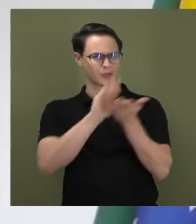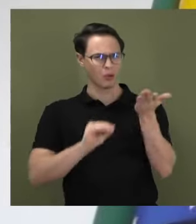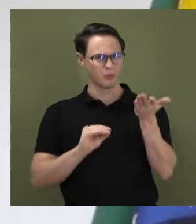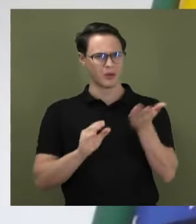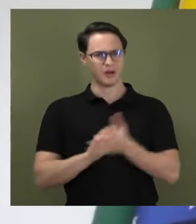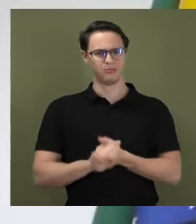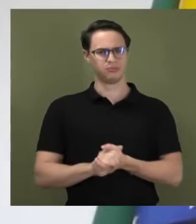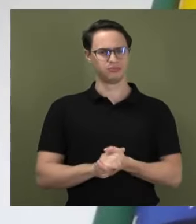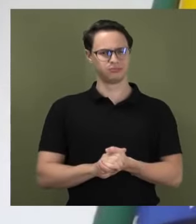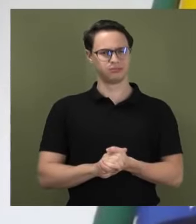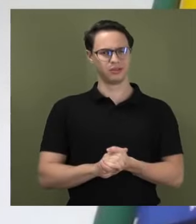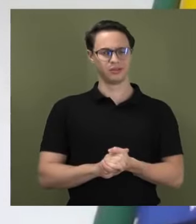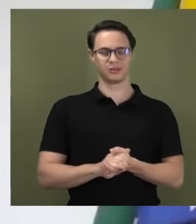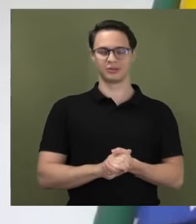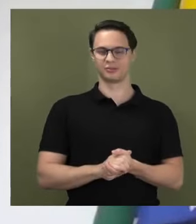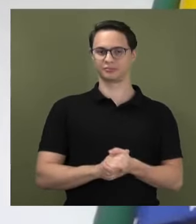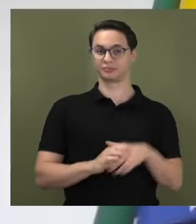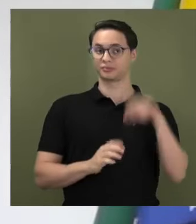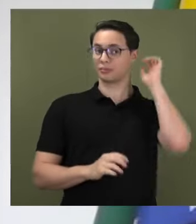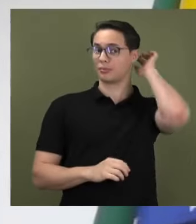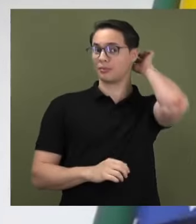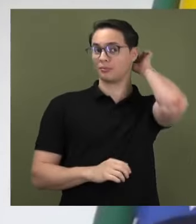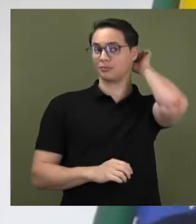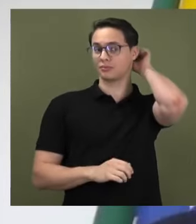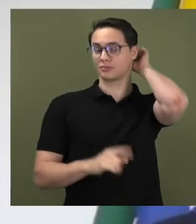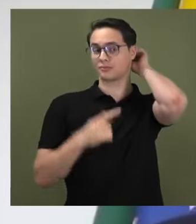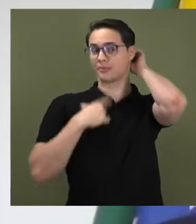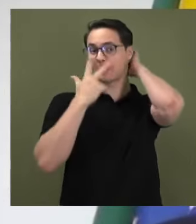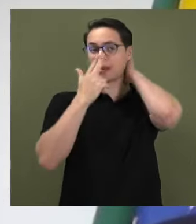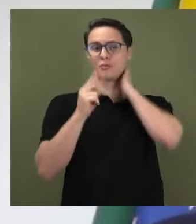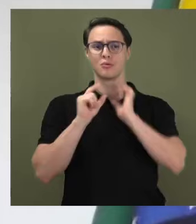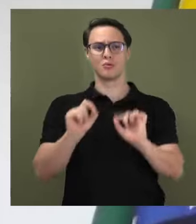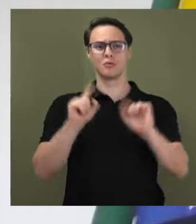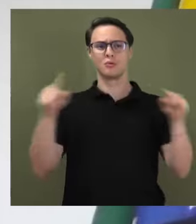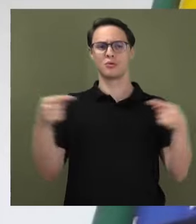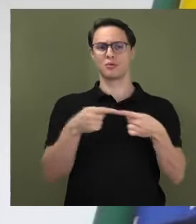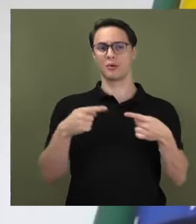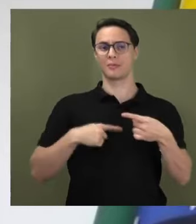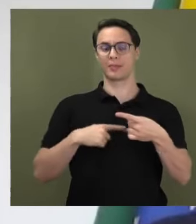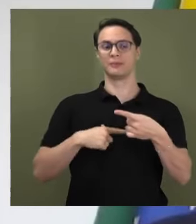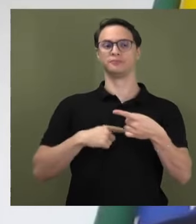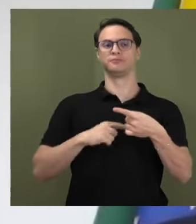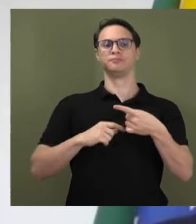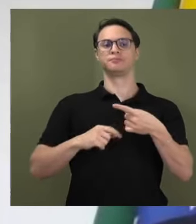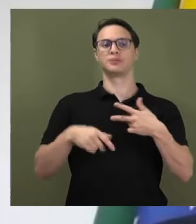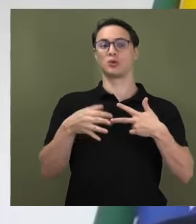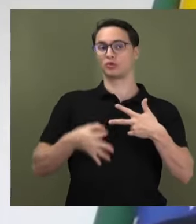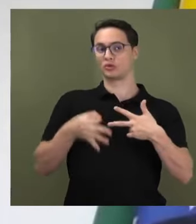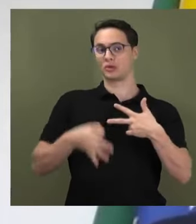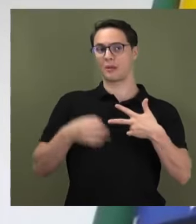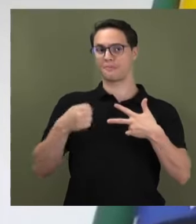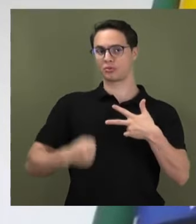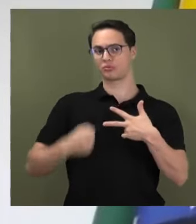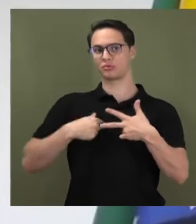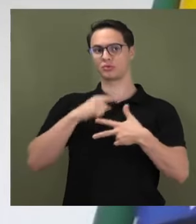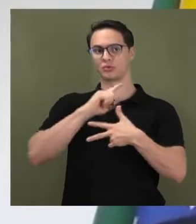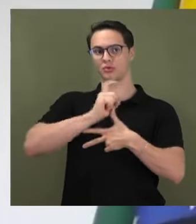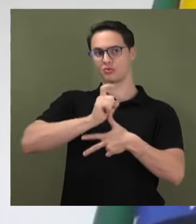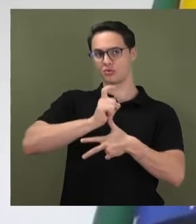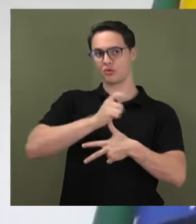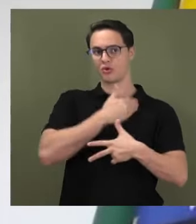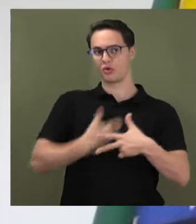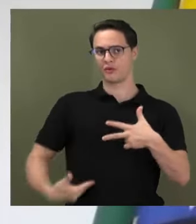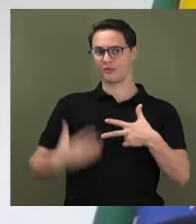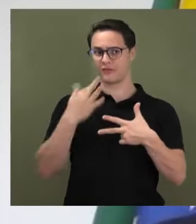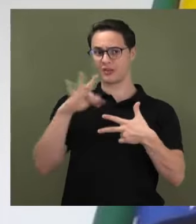espelhando. Esse alinhamento que a gente vê aí do Poder Judiciário com o governo federal, o governo